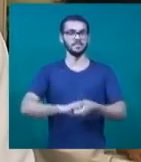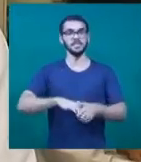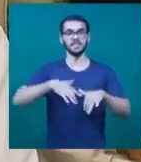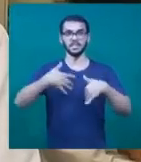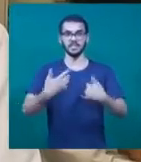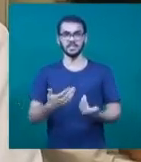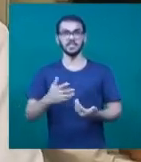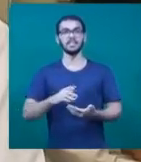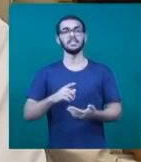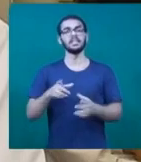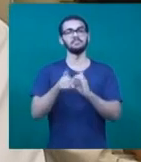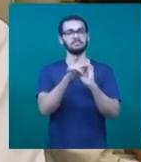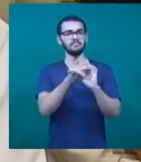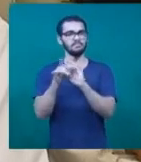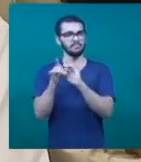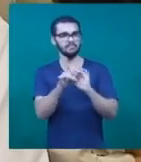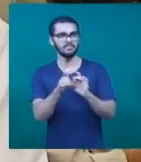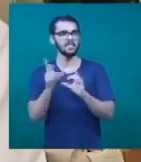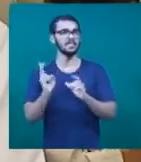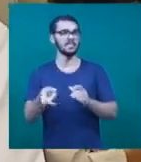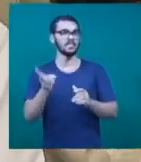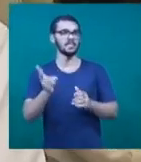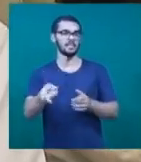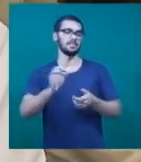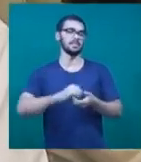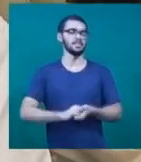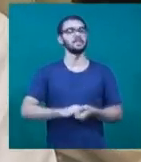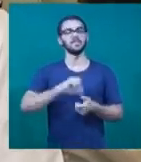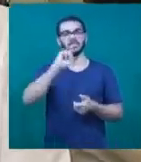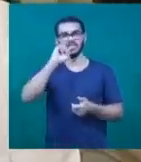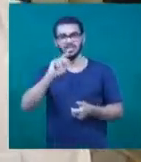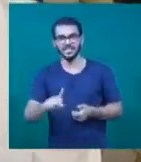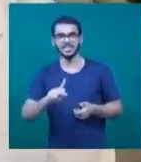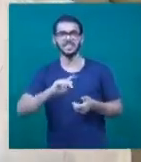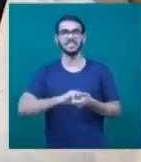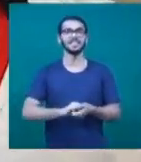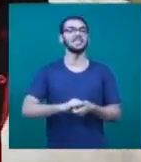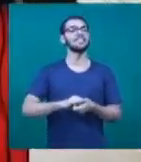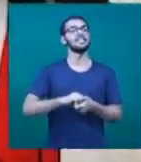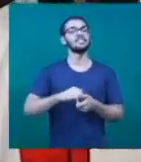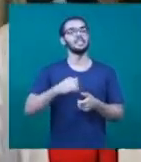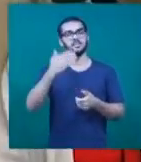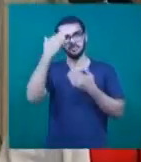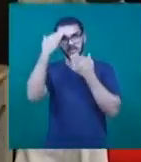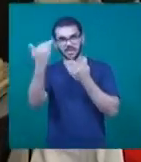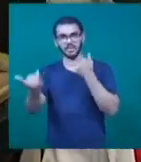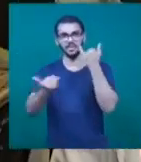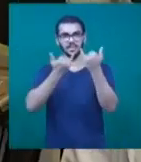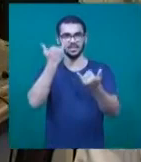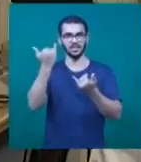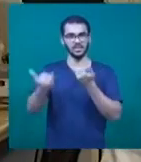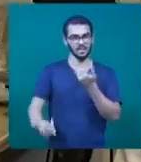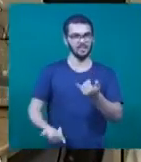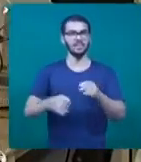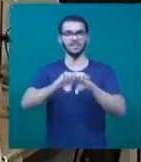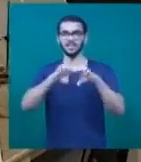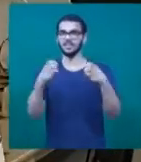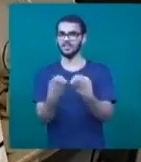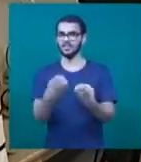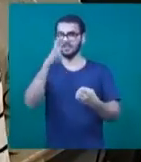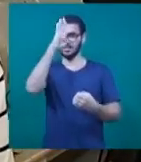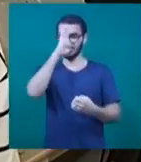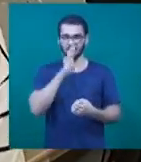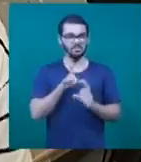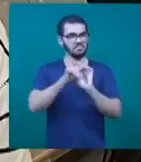atividades voltadas para o ensino básico. Ok, professora, muito obrigada pelas informações. Só lembrando, o evento é gratuito e